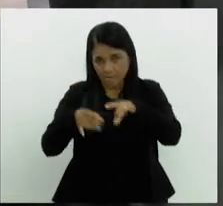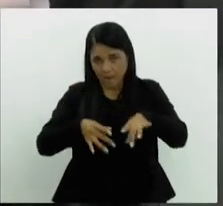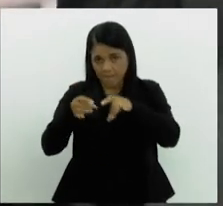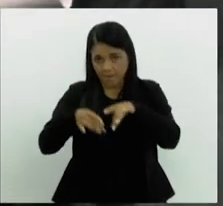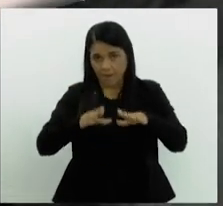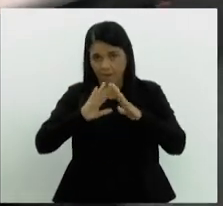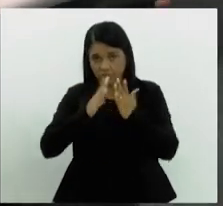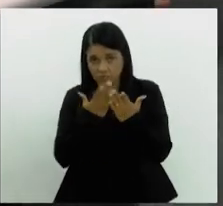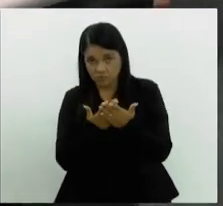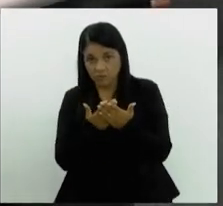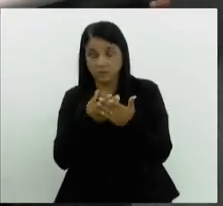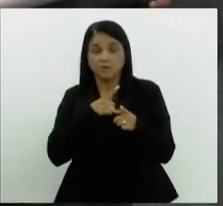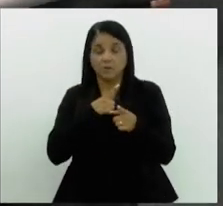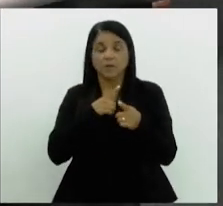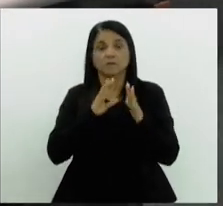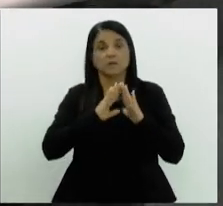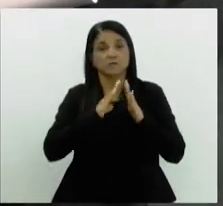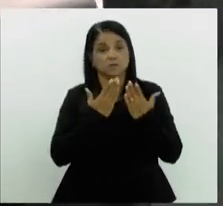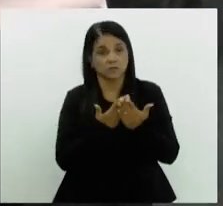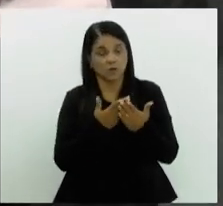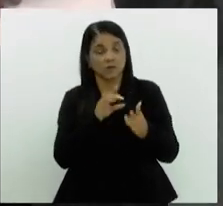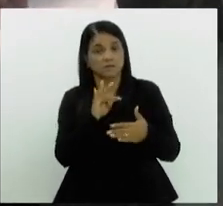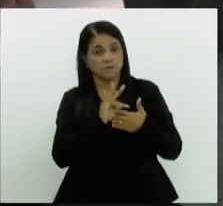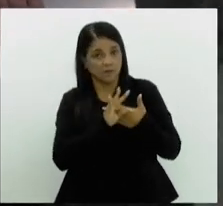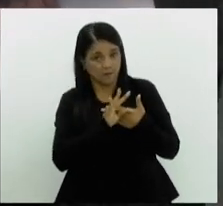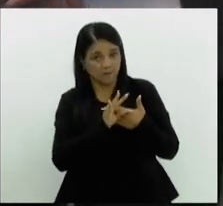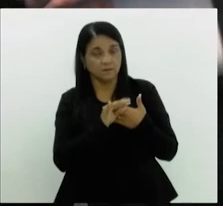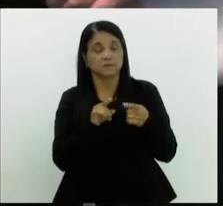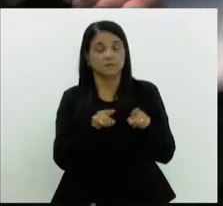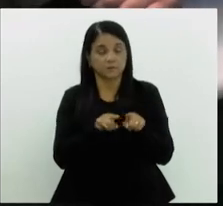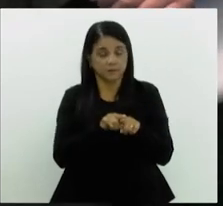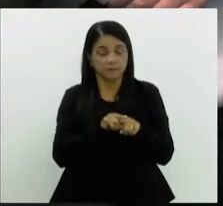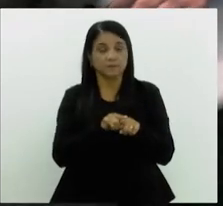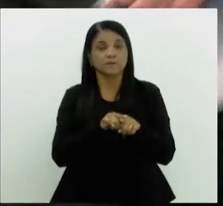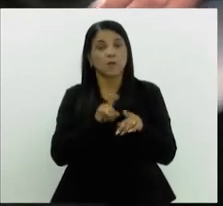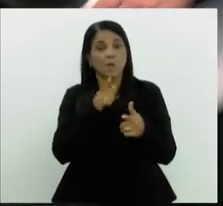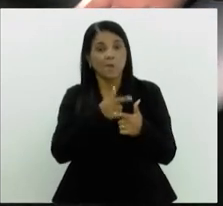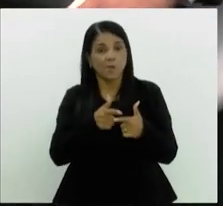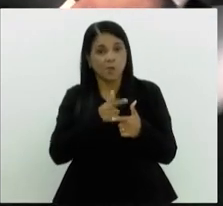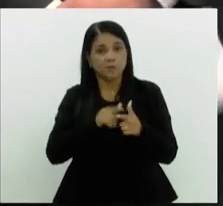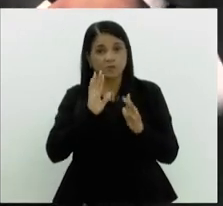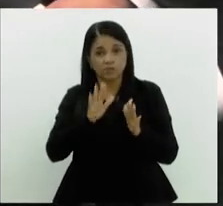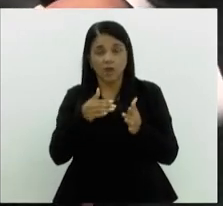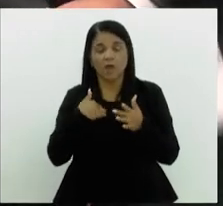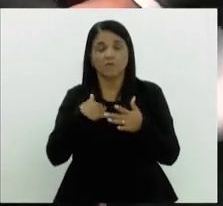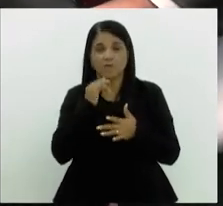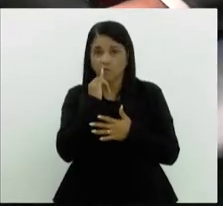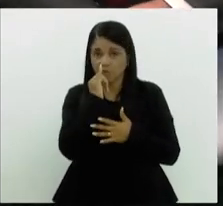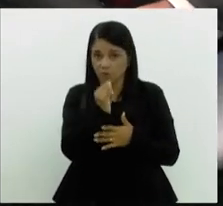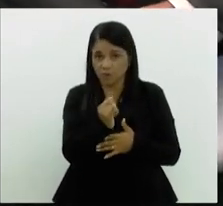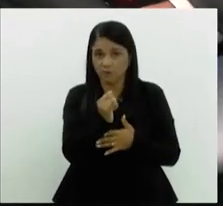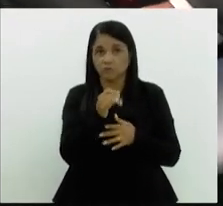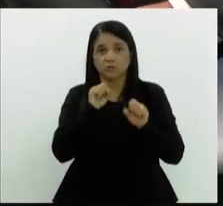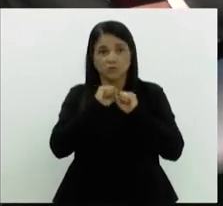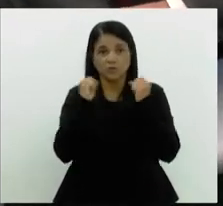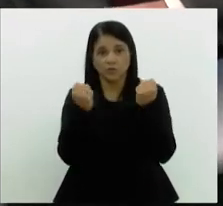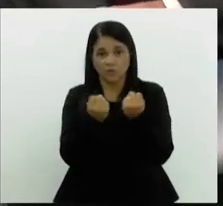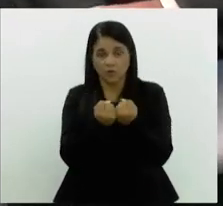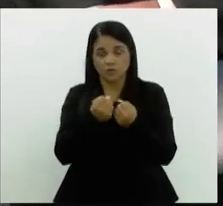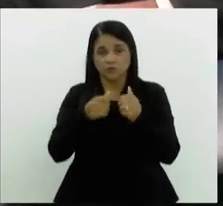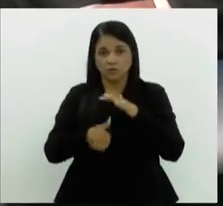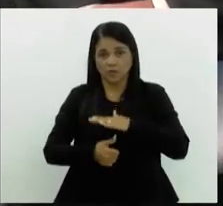assim como nas escolas técnicas também. E esse problema já foi acionado, inclusive, pelo presidente do Fórum de Reitores,